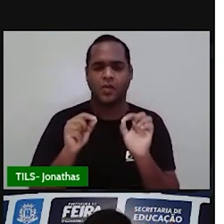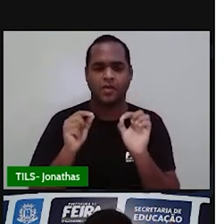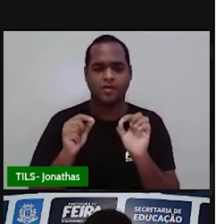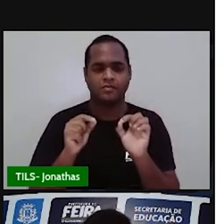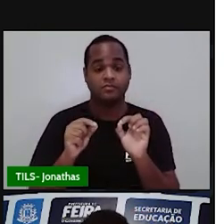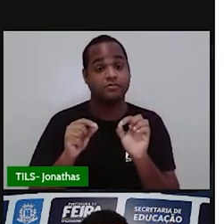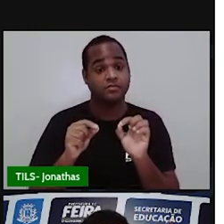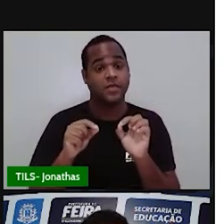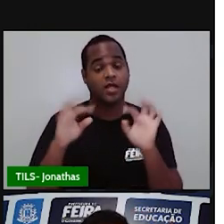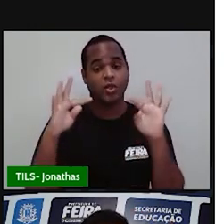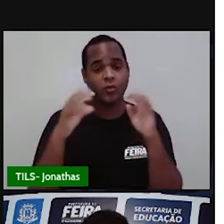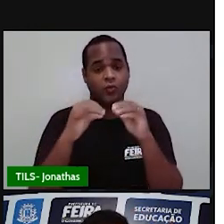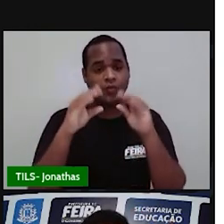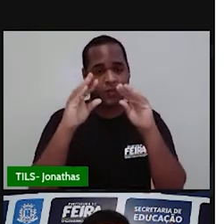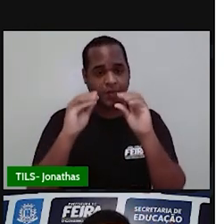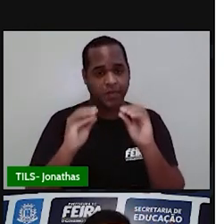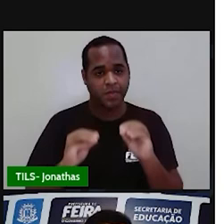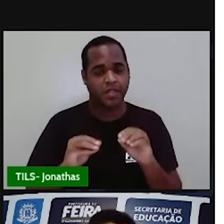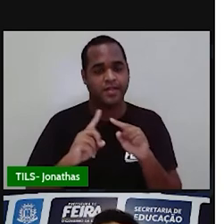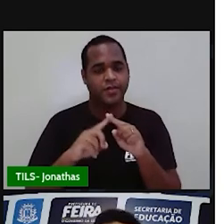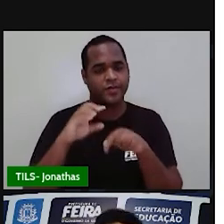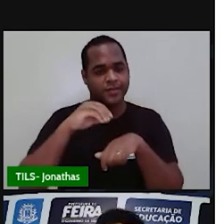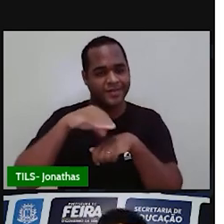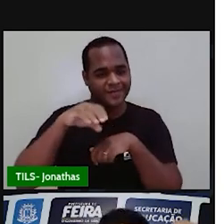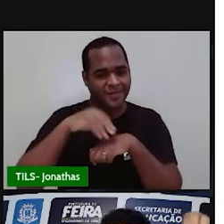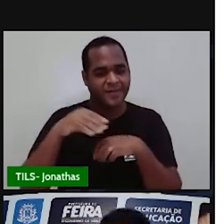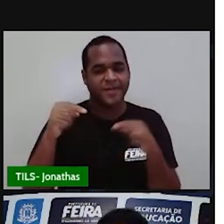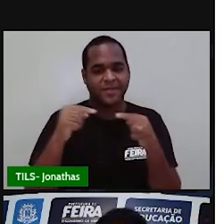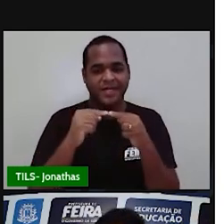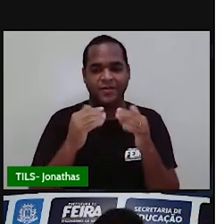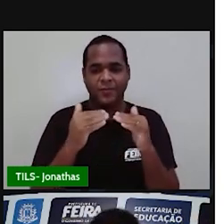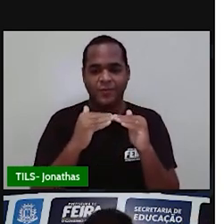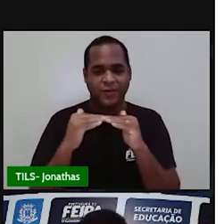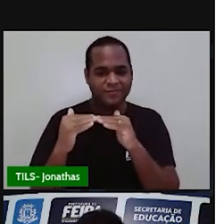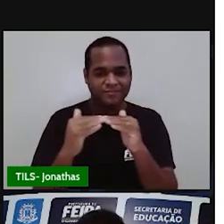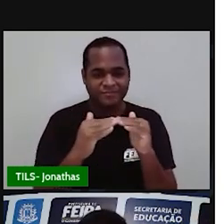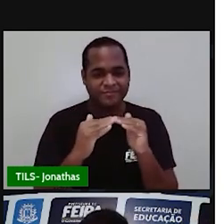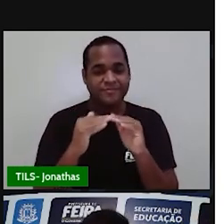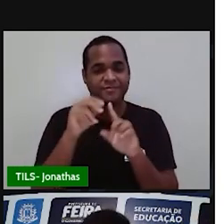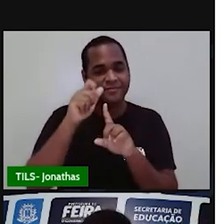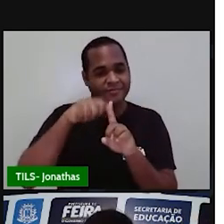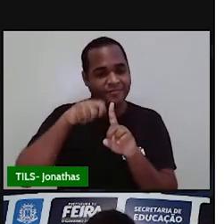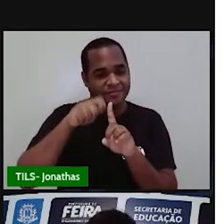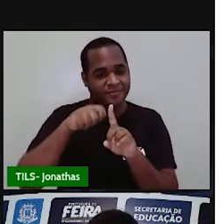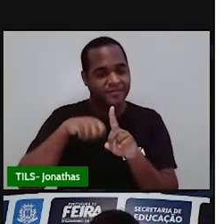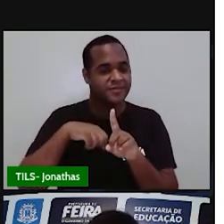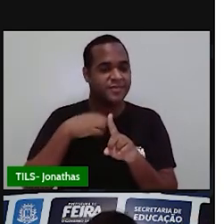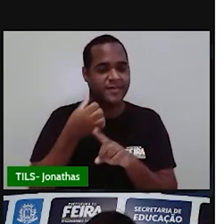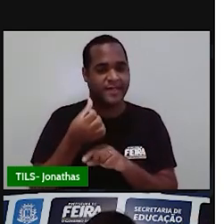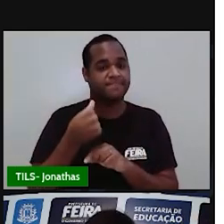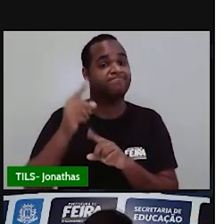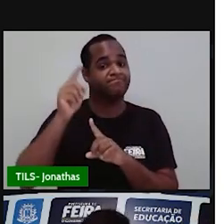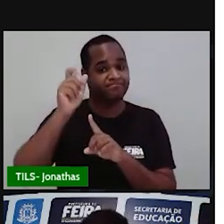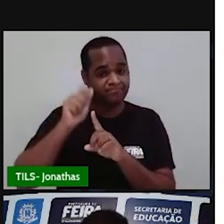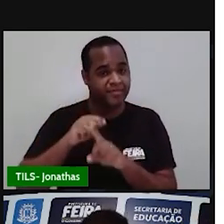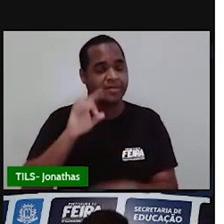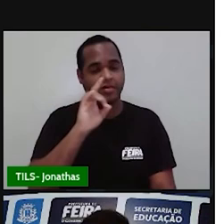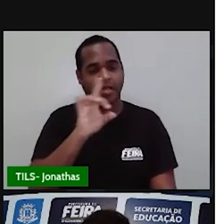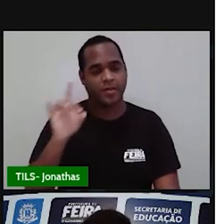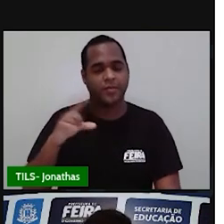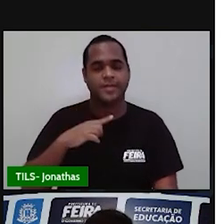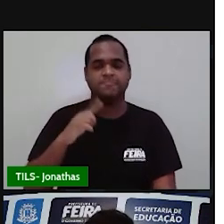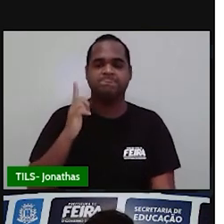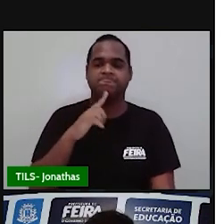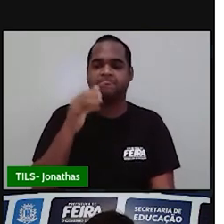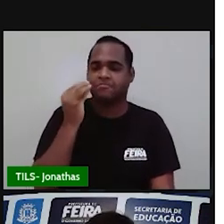Eu peguei tudo e distribuí igualmente entre os 6 meses. É como se em cada mês eu estivesse